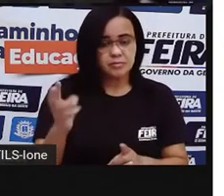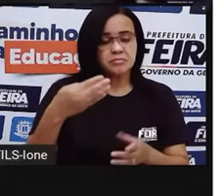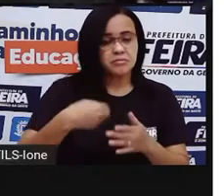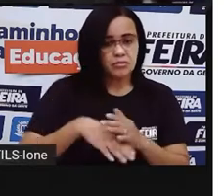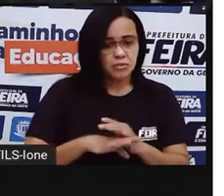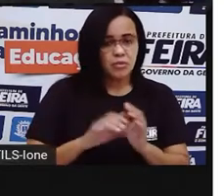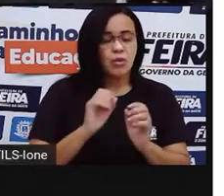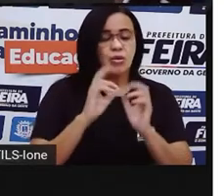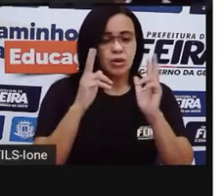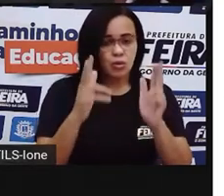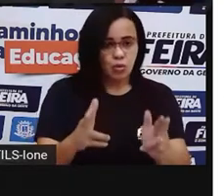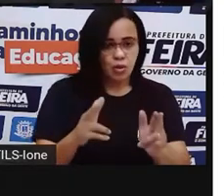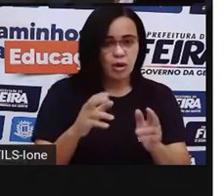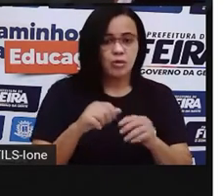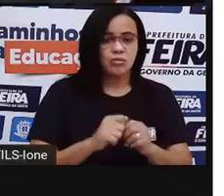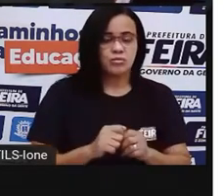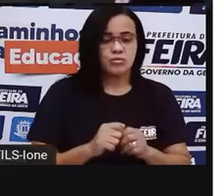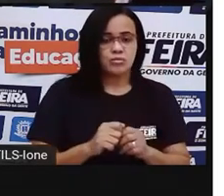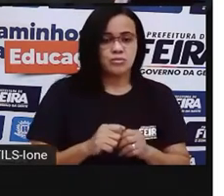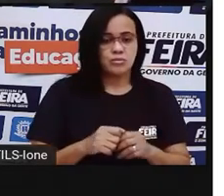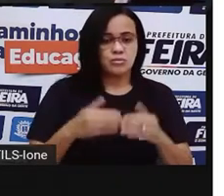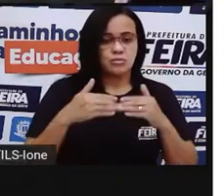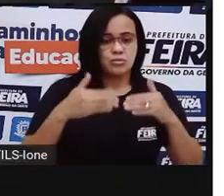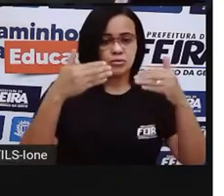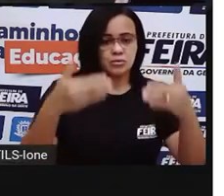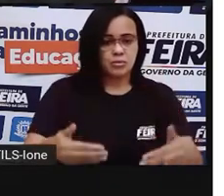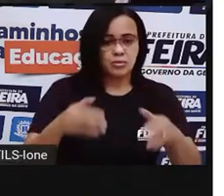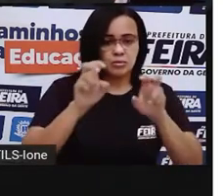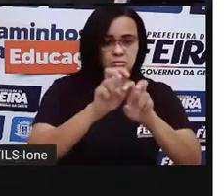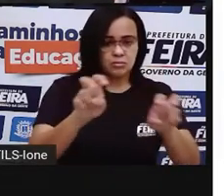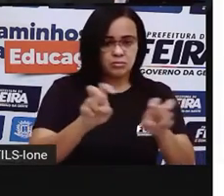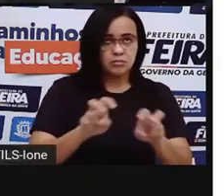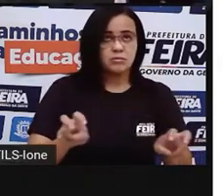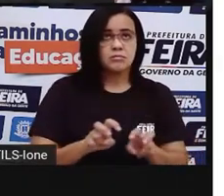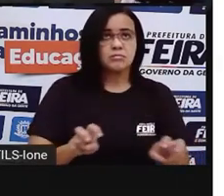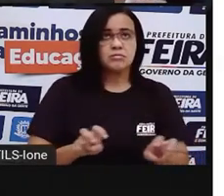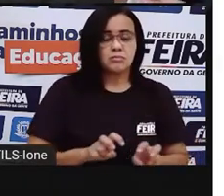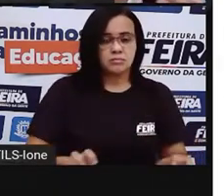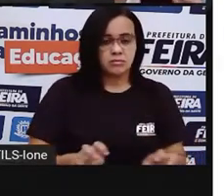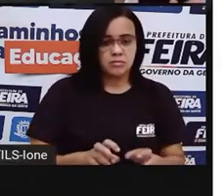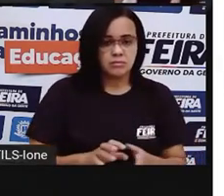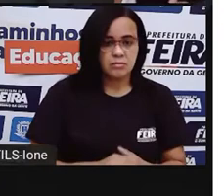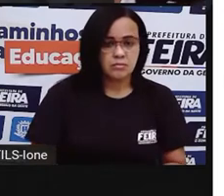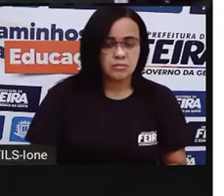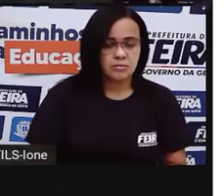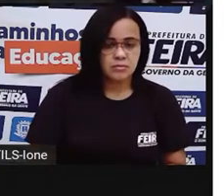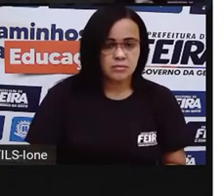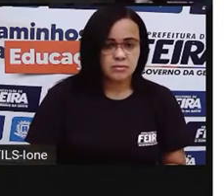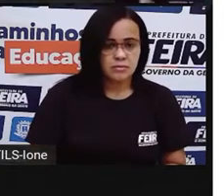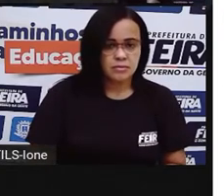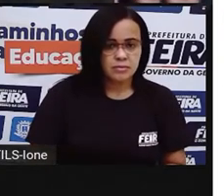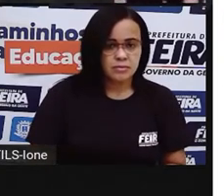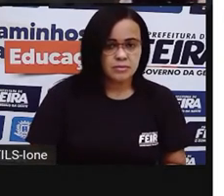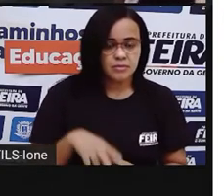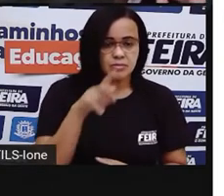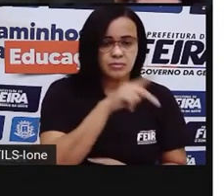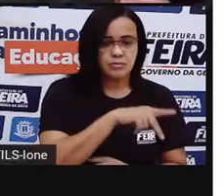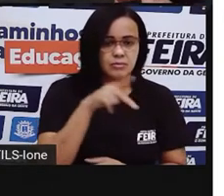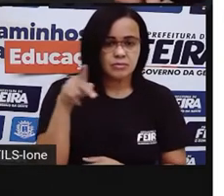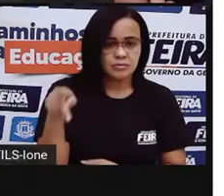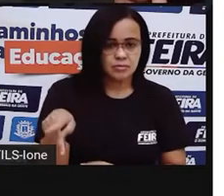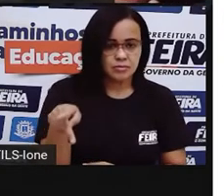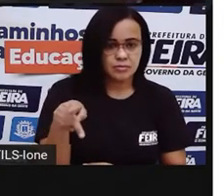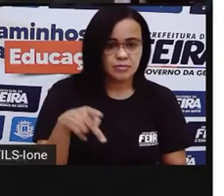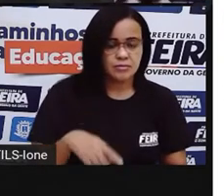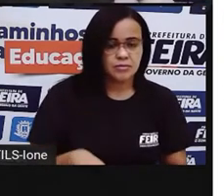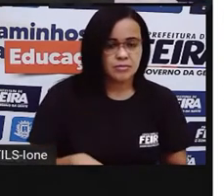cadeiras, né? E aí, ó, deixa eu ver... Pronto. Aí a pró, eu queria conversar o seguinte com vocês,